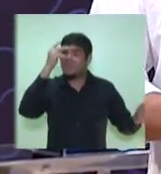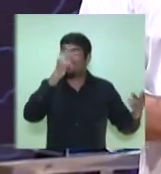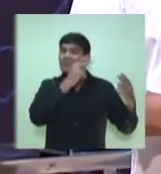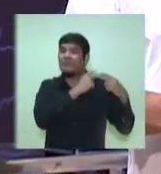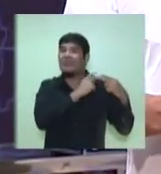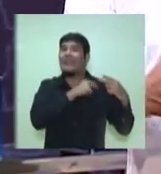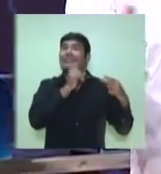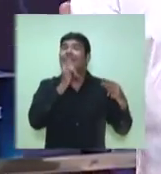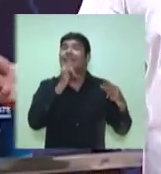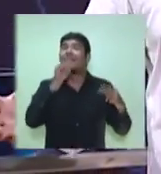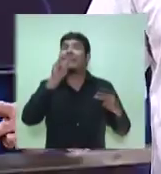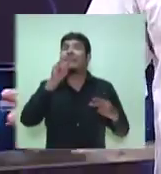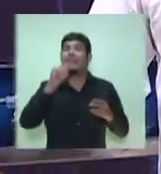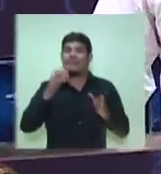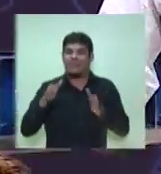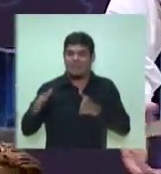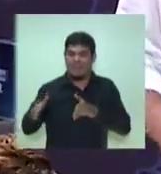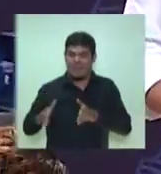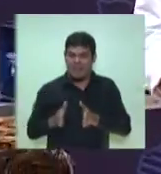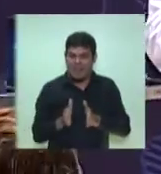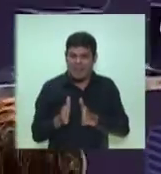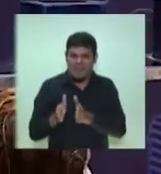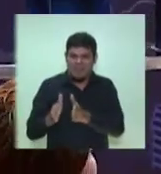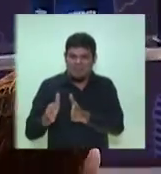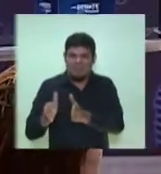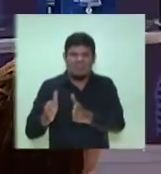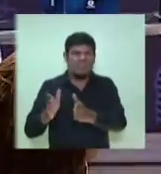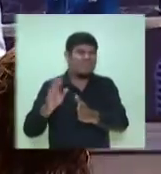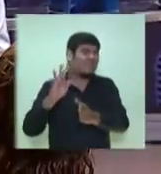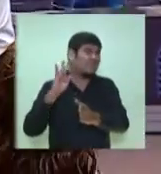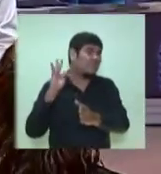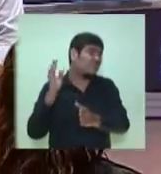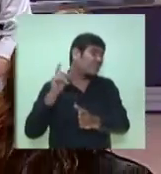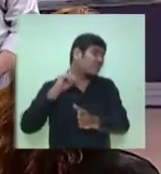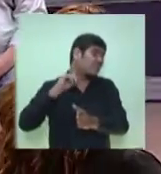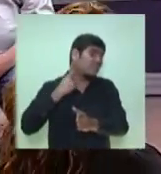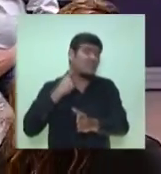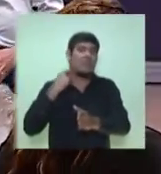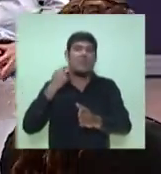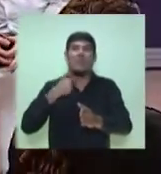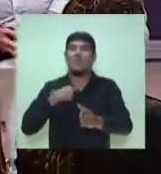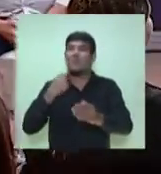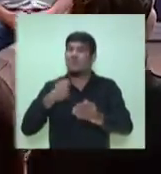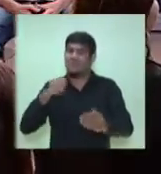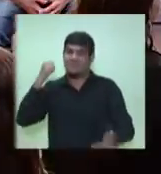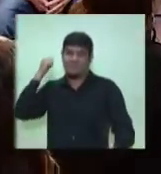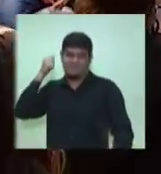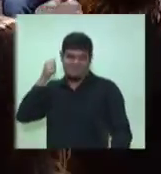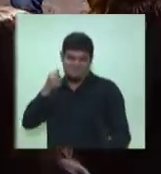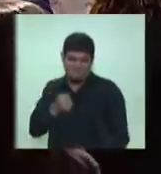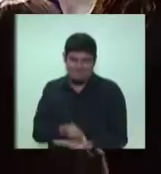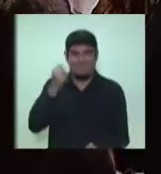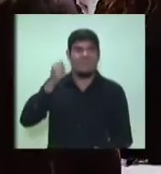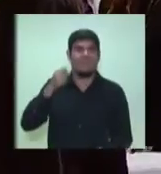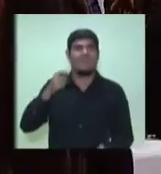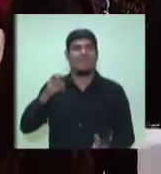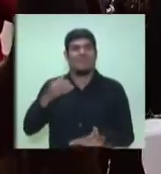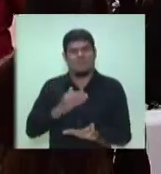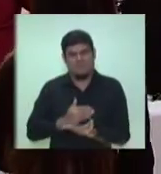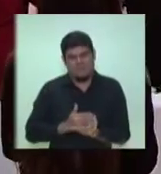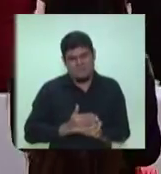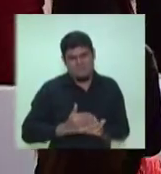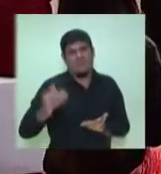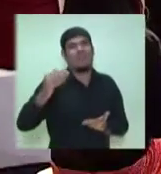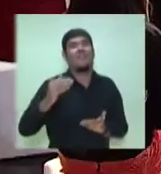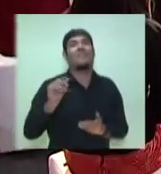Nossos igarapés, praticamente todos degradados. Eu penso que é preciso um marco inicial, simbólico. Qual é esse marco inicial simbólico?